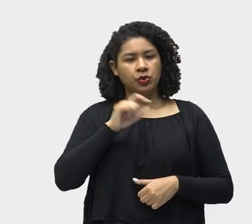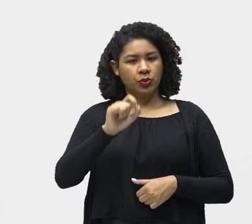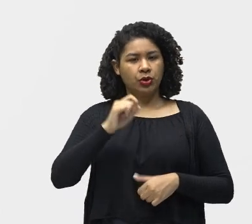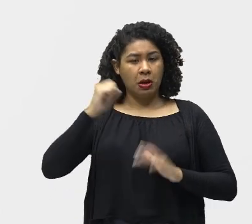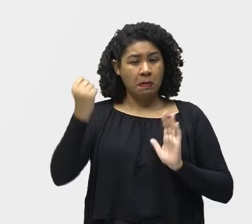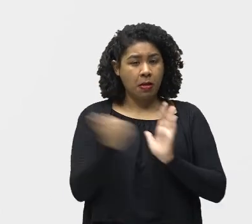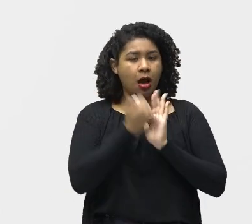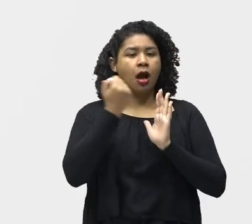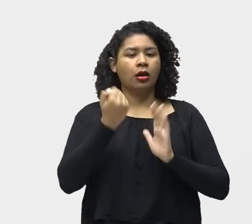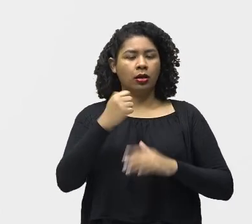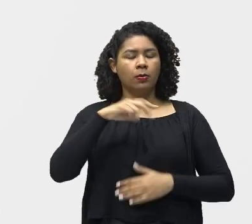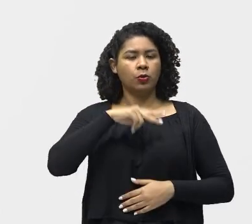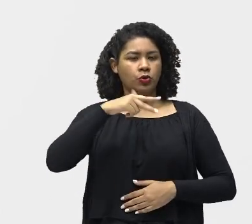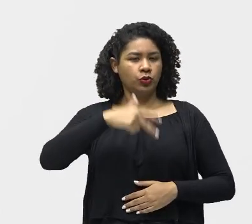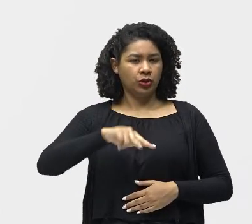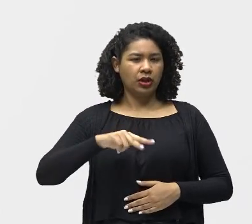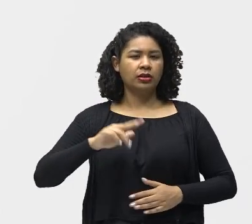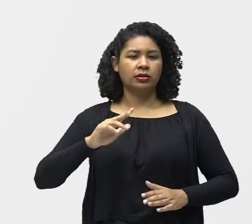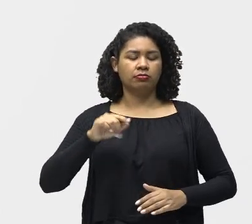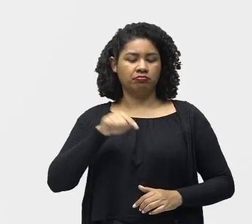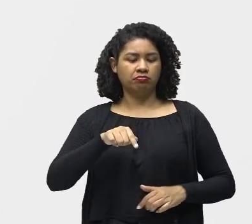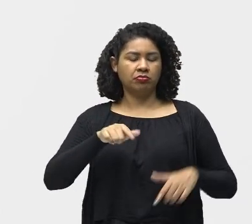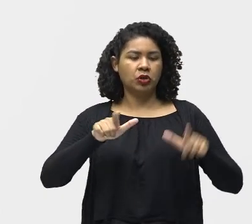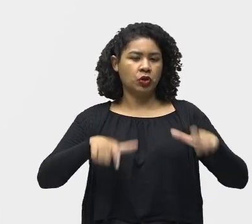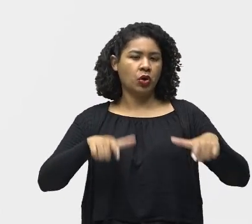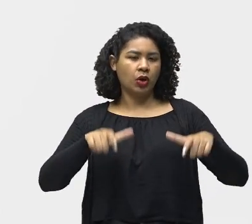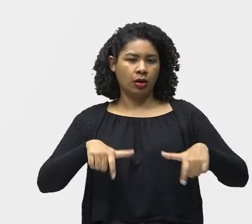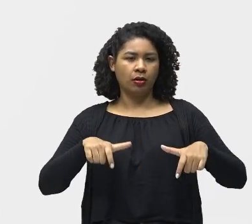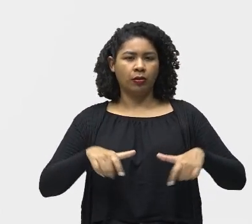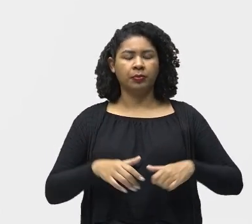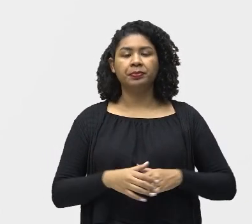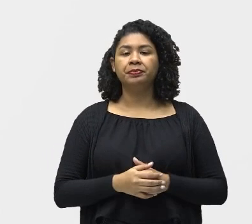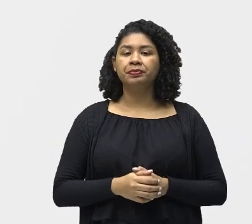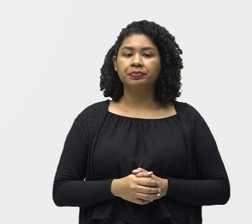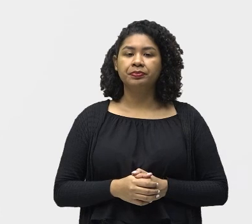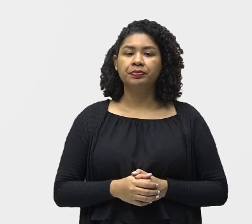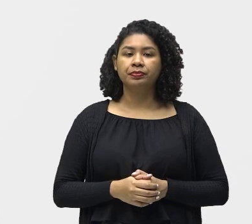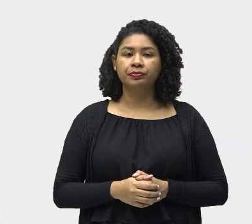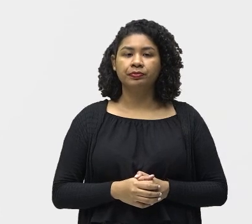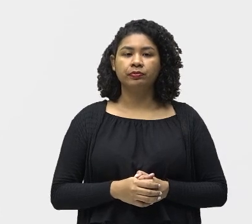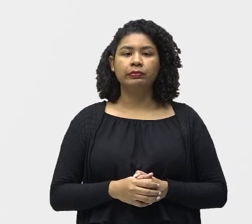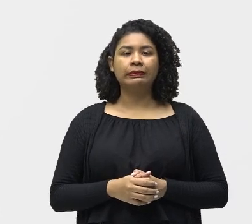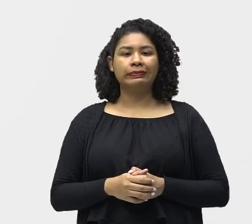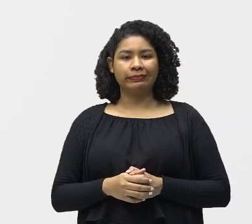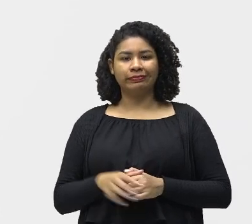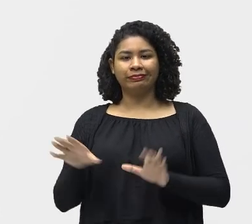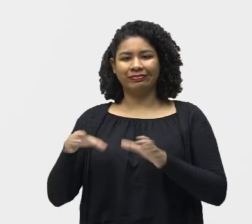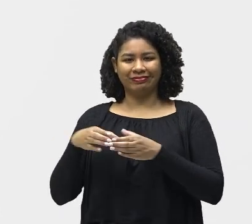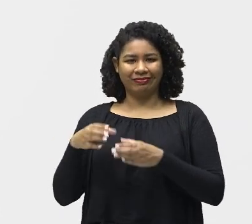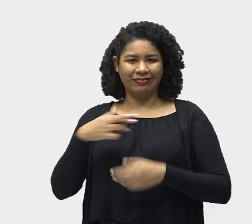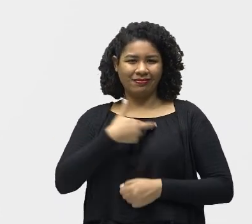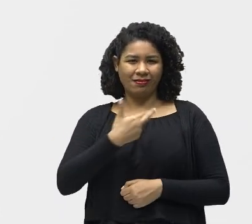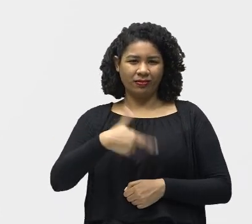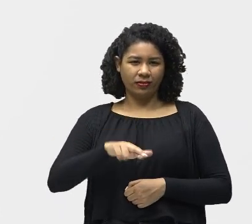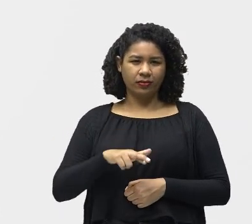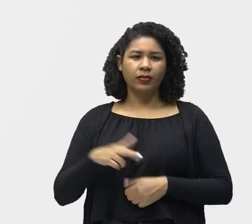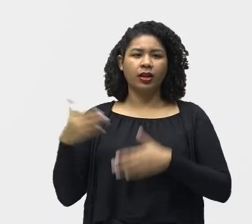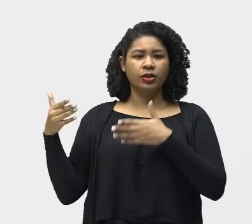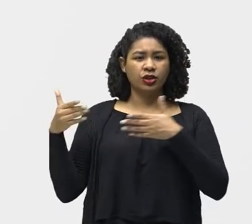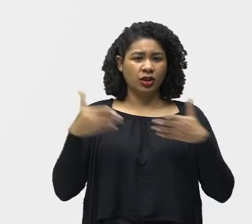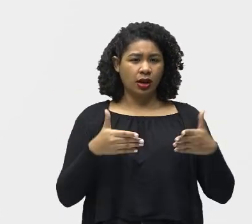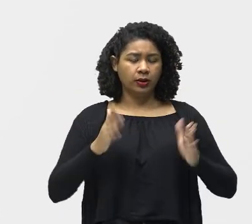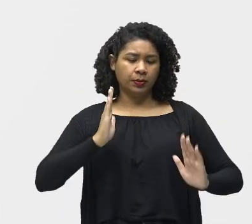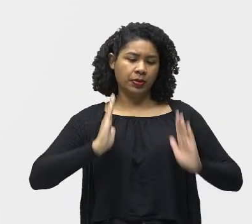foi Interessante Portuguesa Portuguesa Naquele território Disputado por Outros povos As ordens Religiosas Chegaram em Épocas